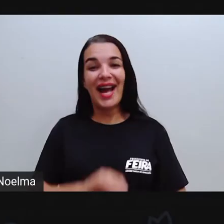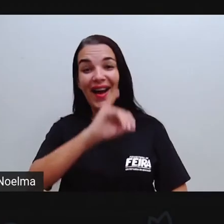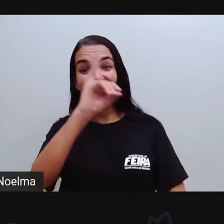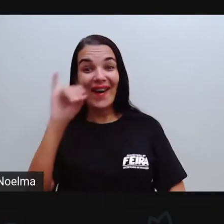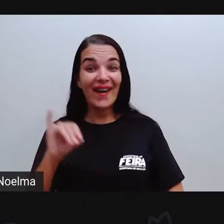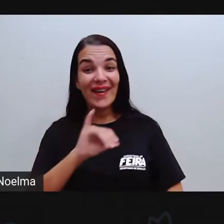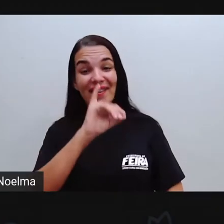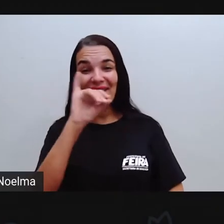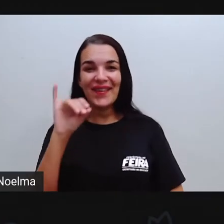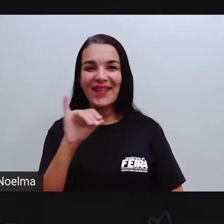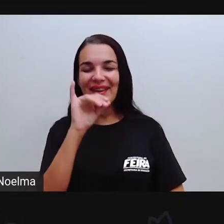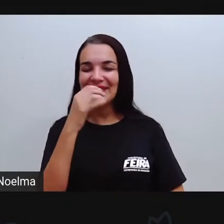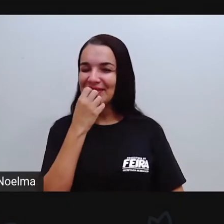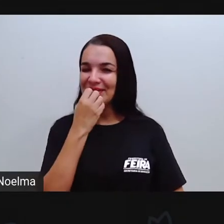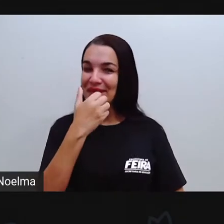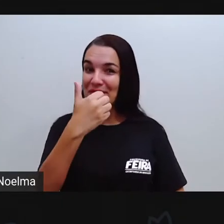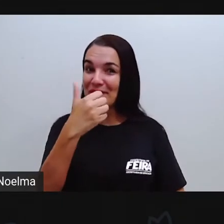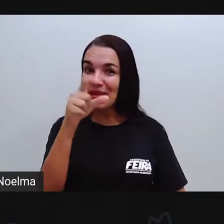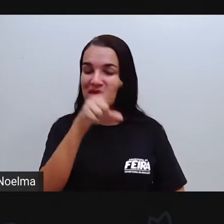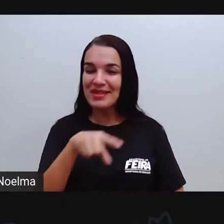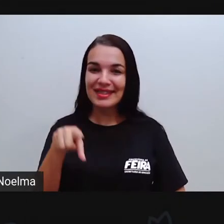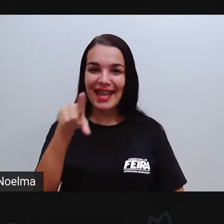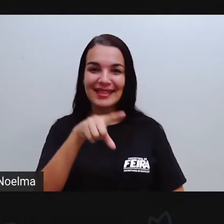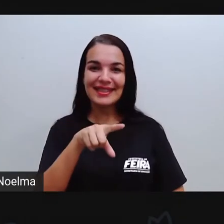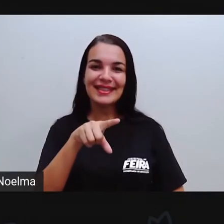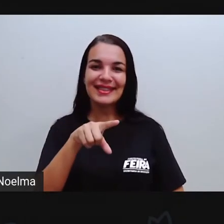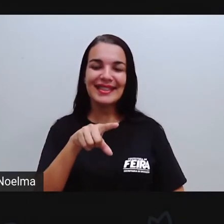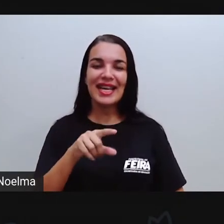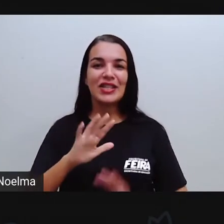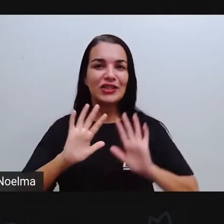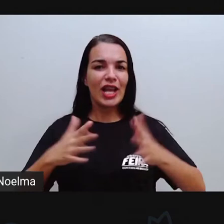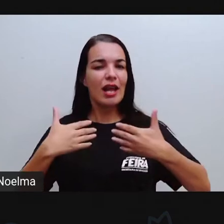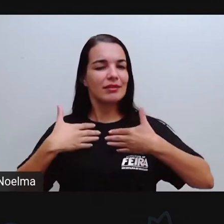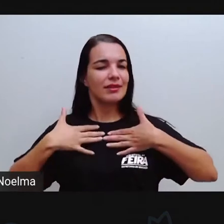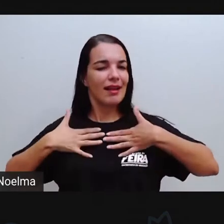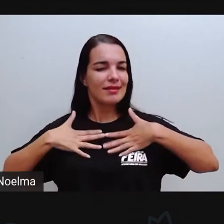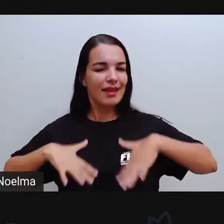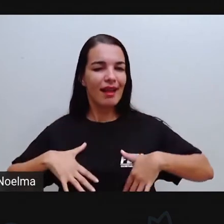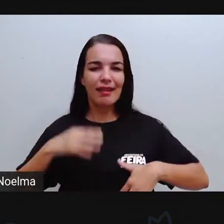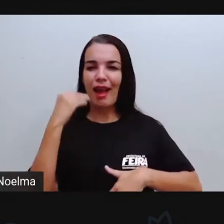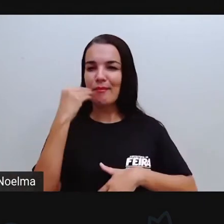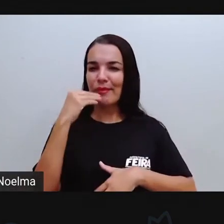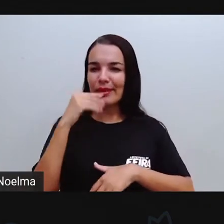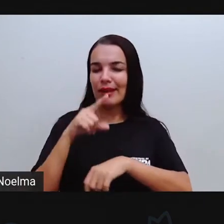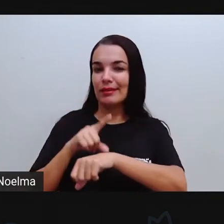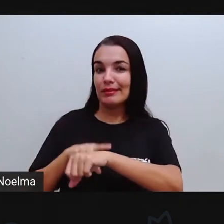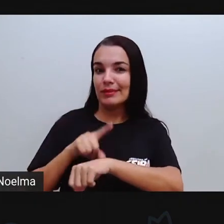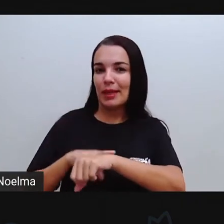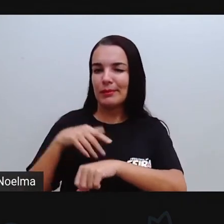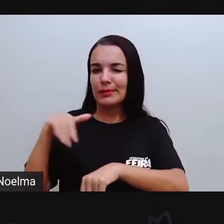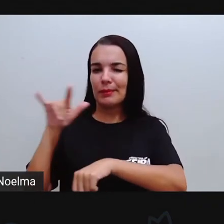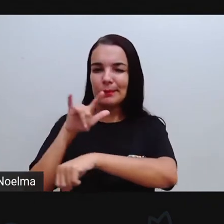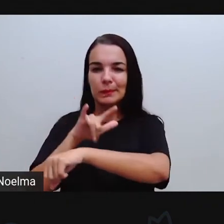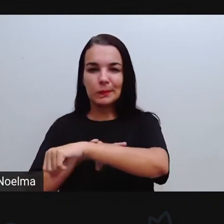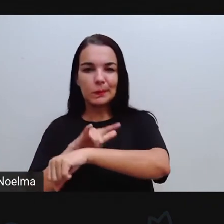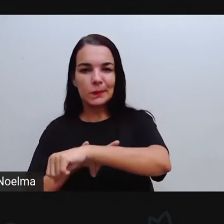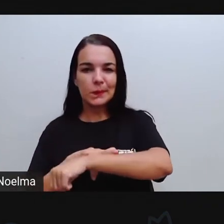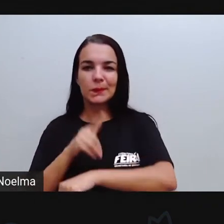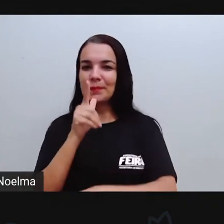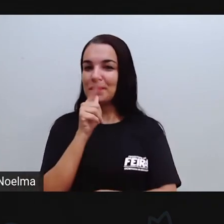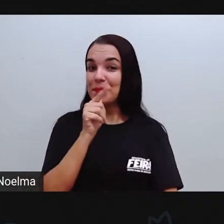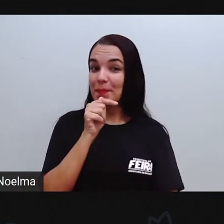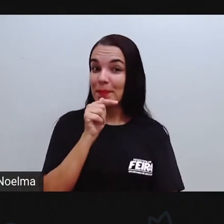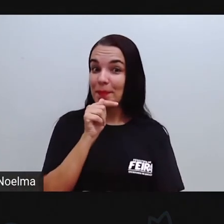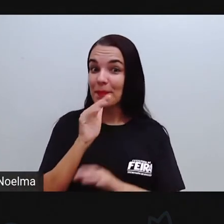Olá, amores! E aí, tudo bem com vocês? Descansados? Já aproveitaram já esse tempo para ir ao banheiro, para tomar uma